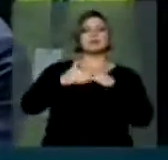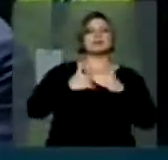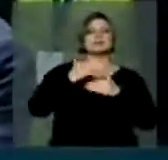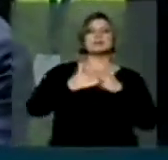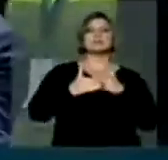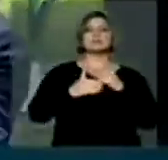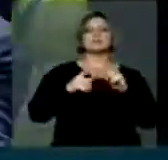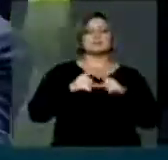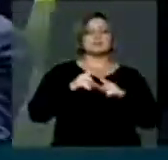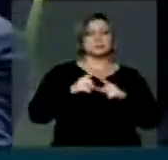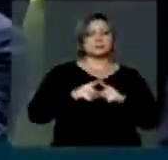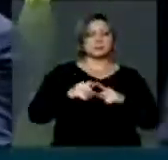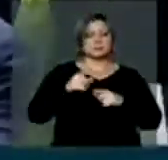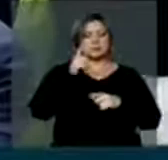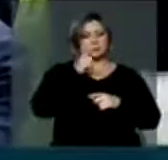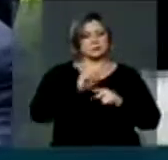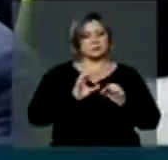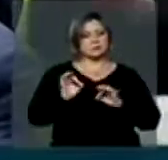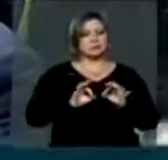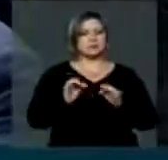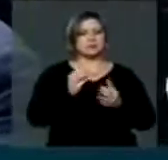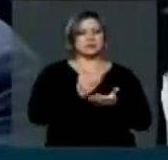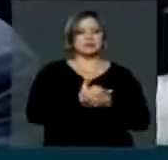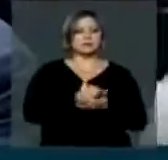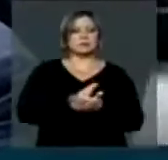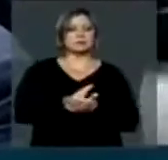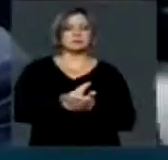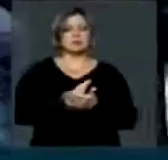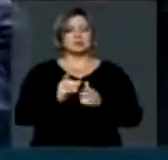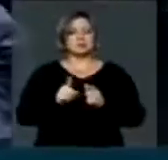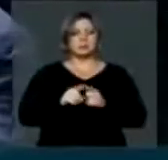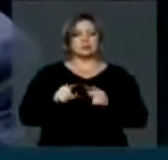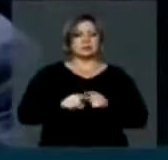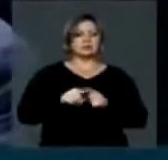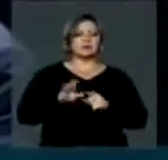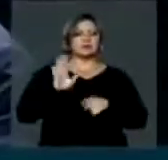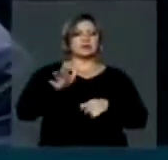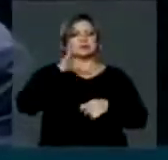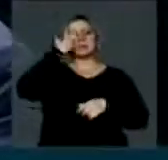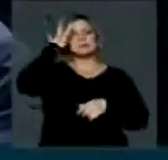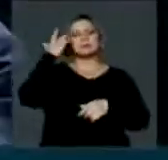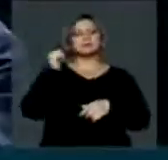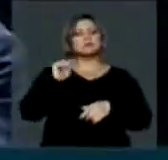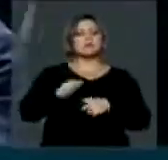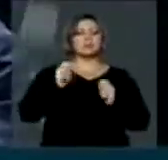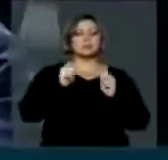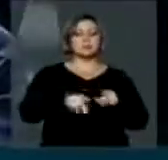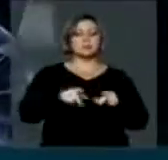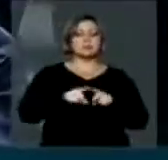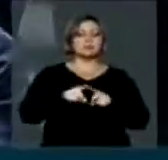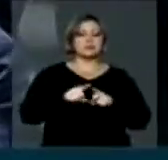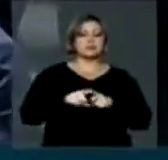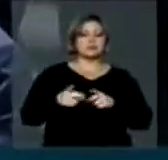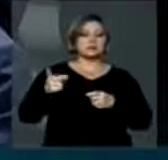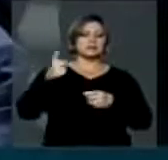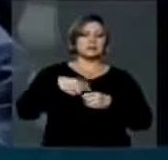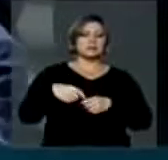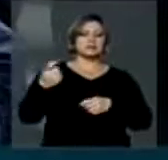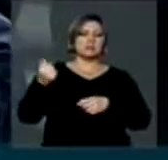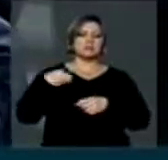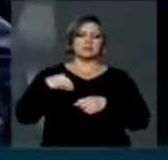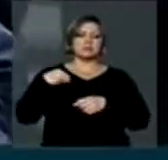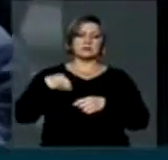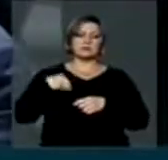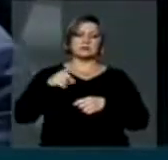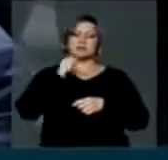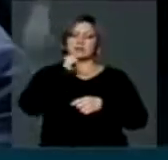paulatino, de se extinguir essa contribuição do aposentado, que está no momento de receber o benefício